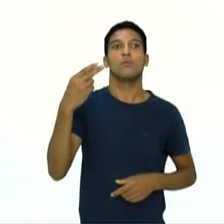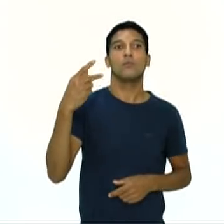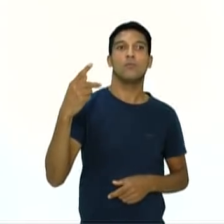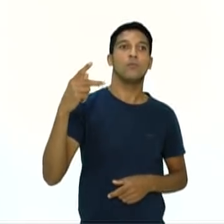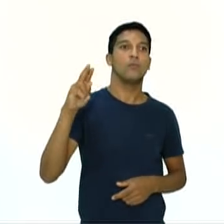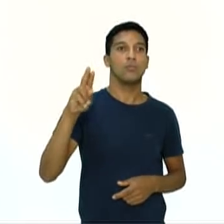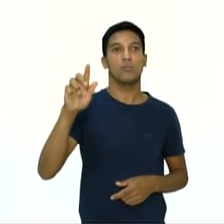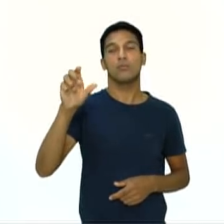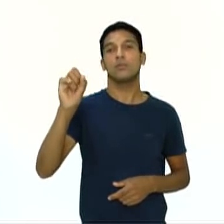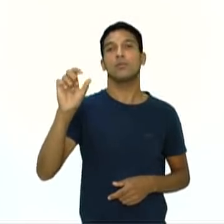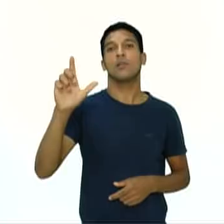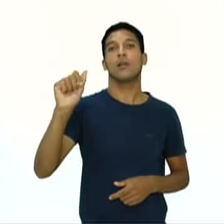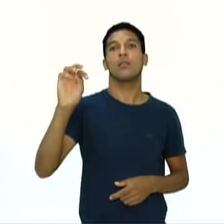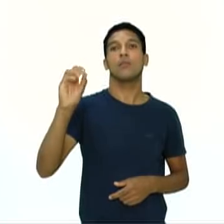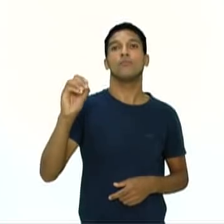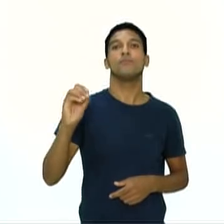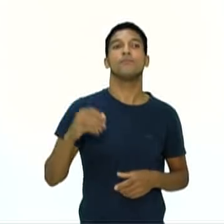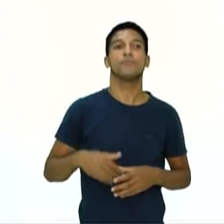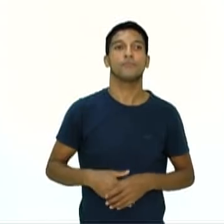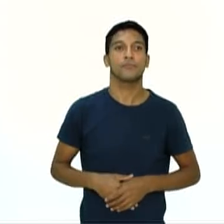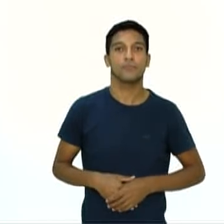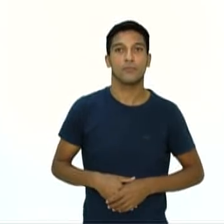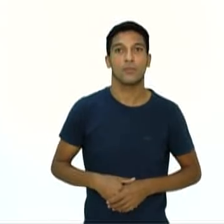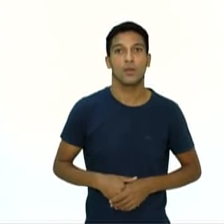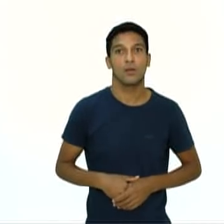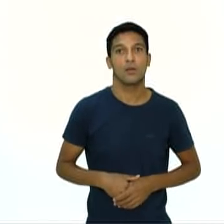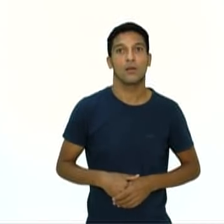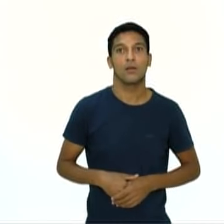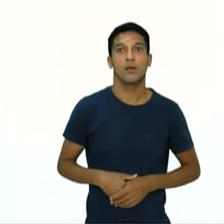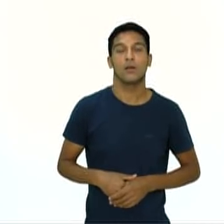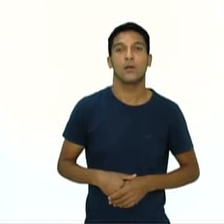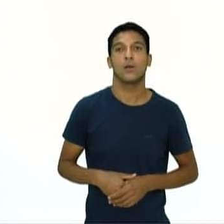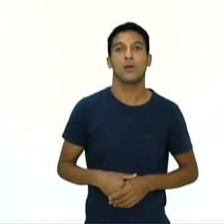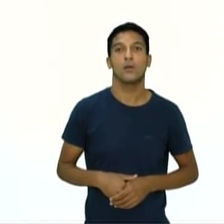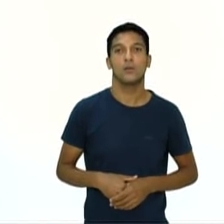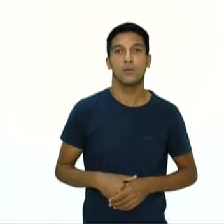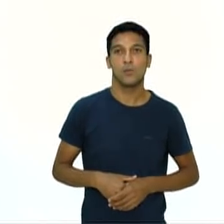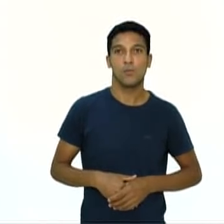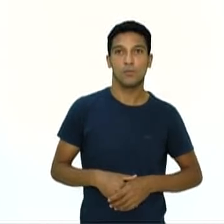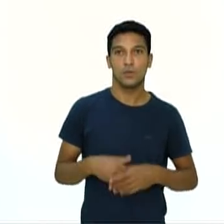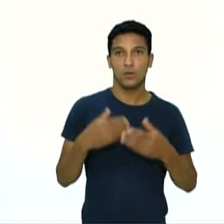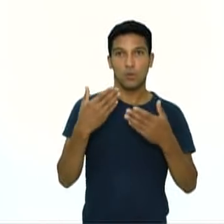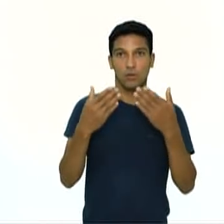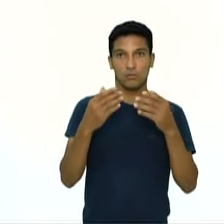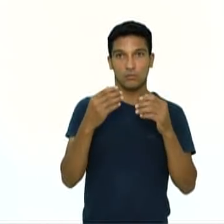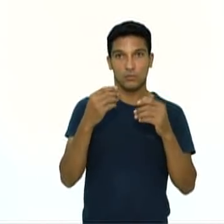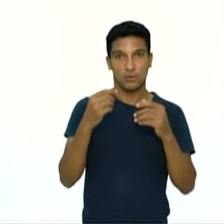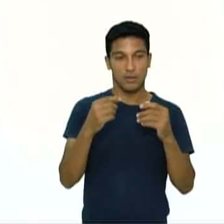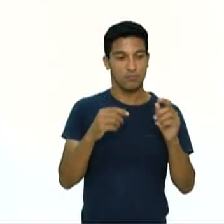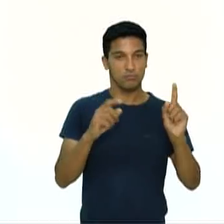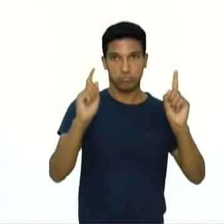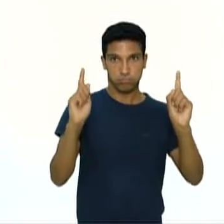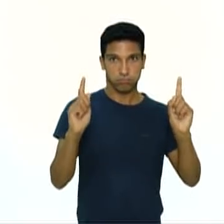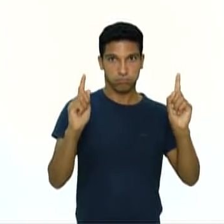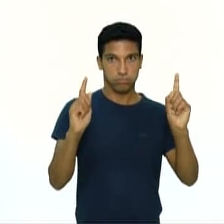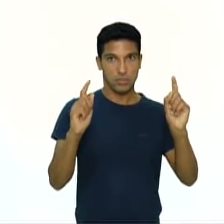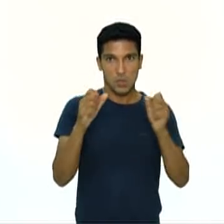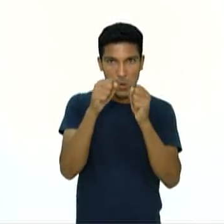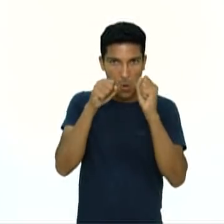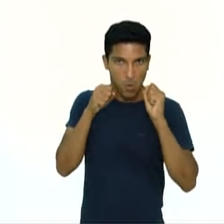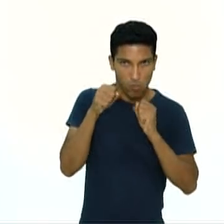só terminavam quando um dos lutadores admitia a derrota ou não conseguia mais lutar por causa do estado que ele ficava.